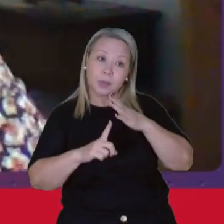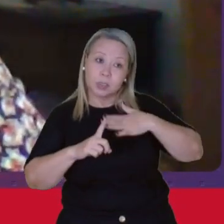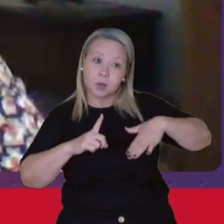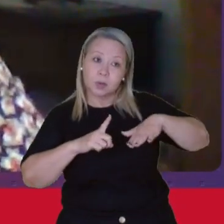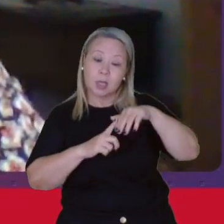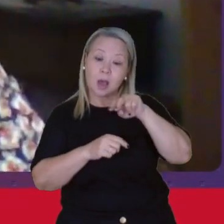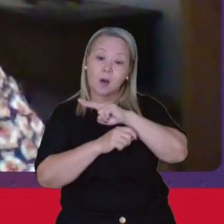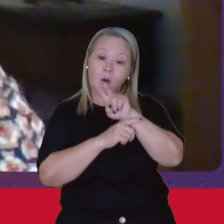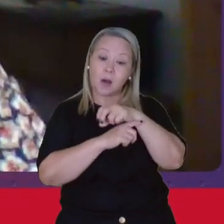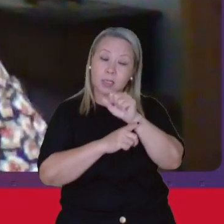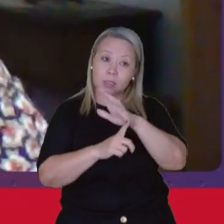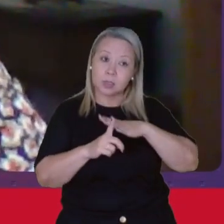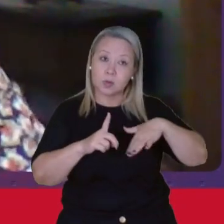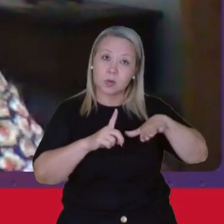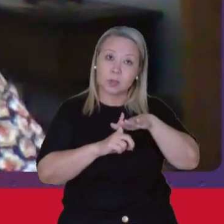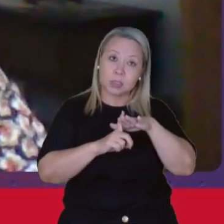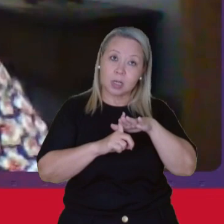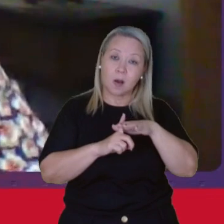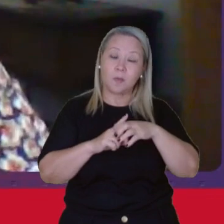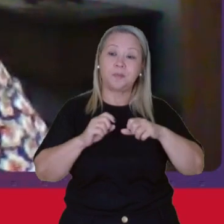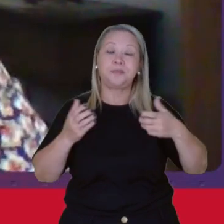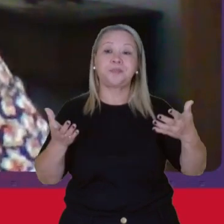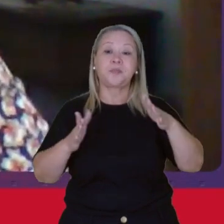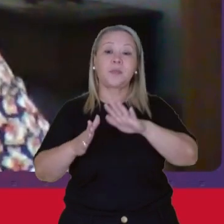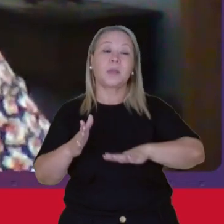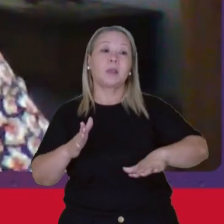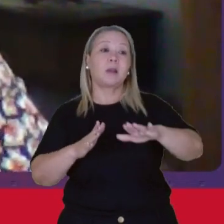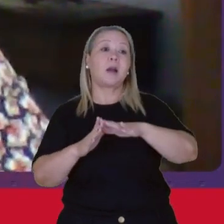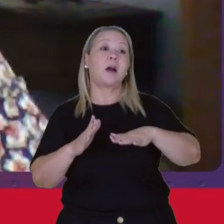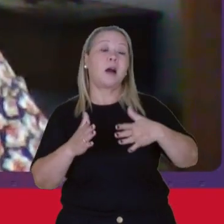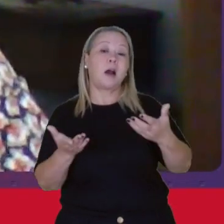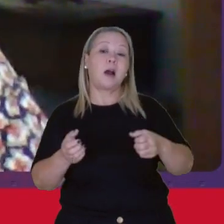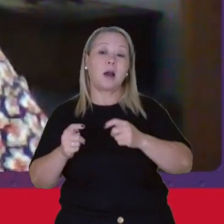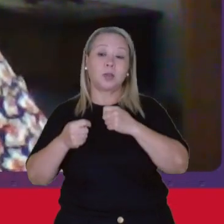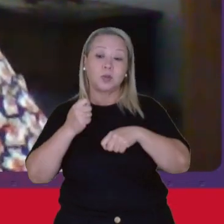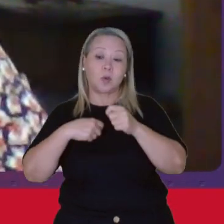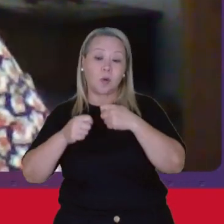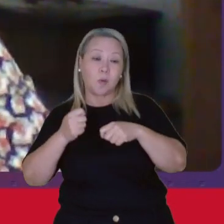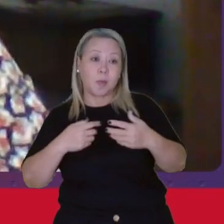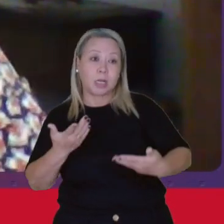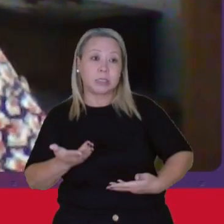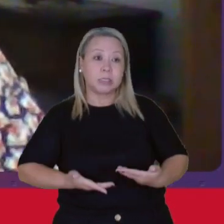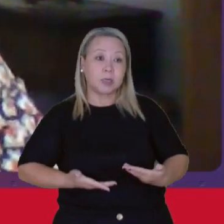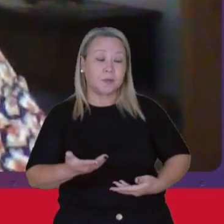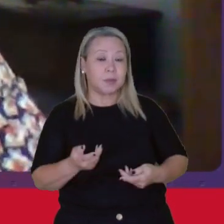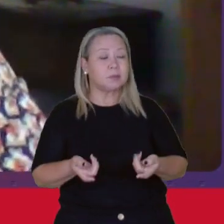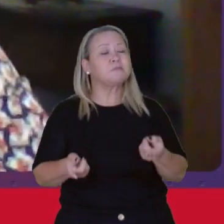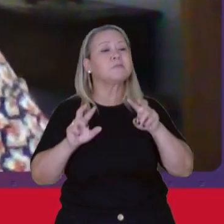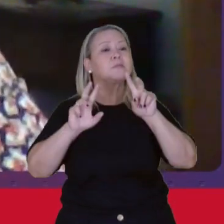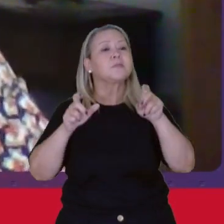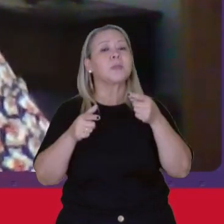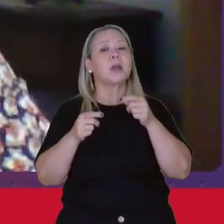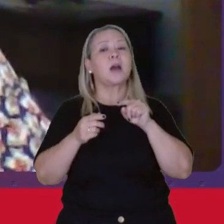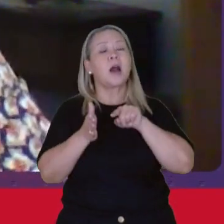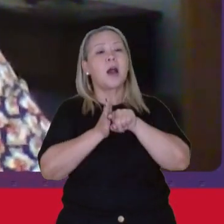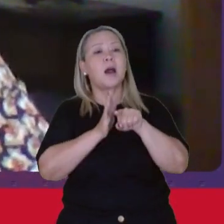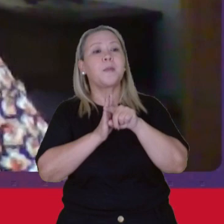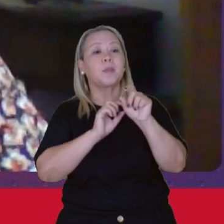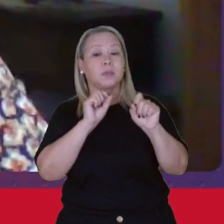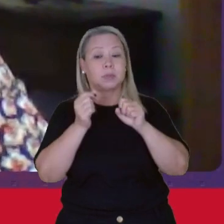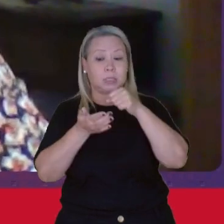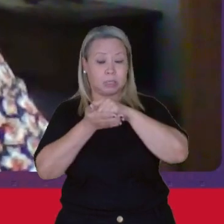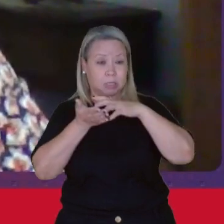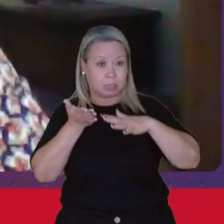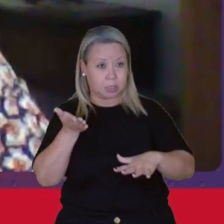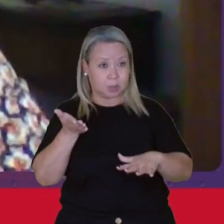assistência Para algumas áreas De comércio E serviços A questão É que Essas Atividades